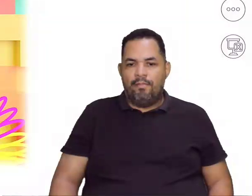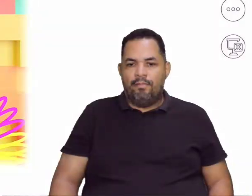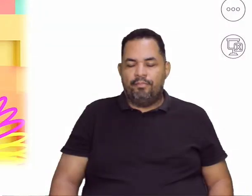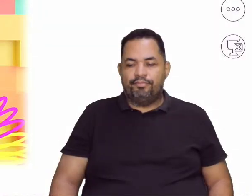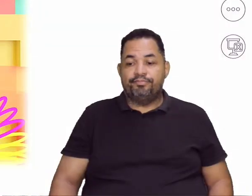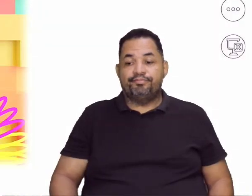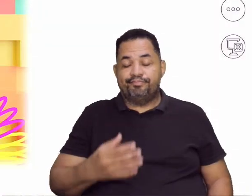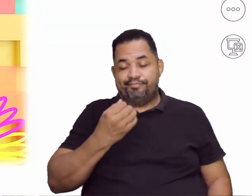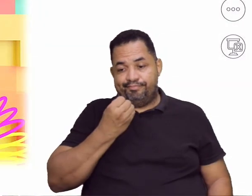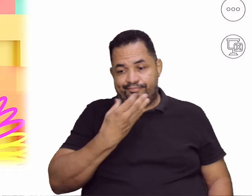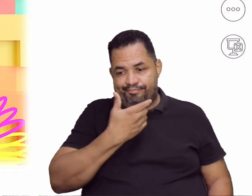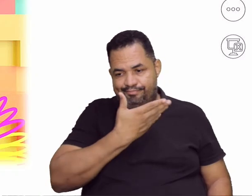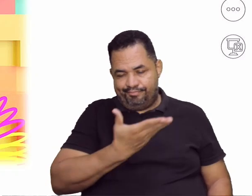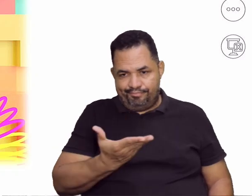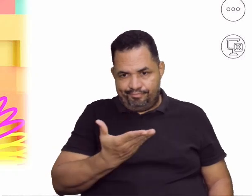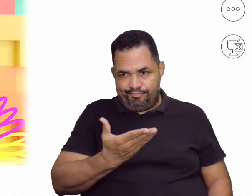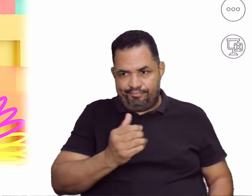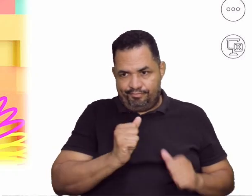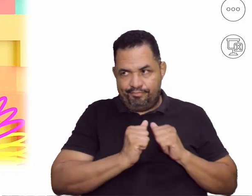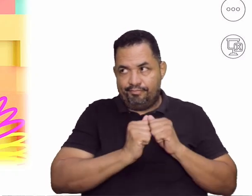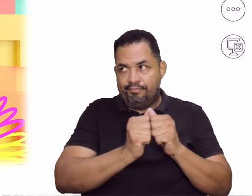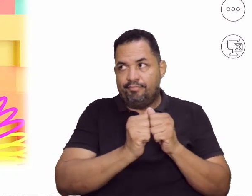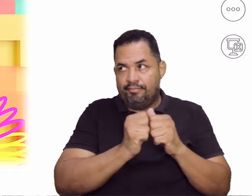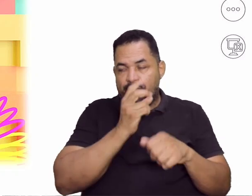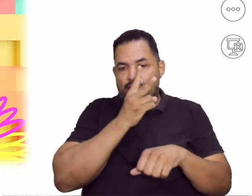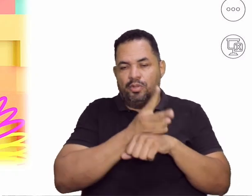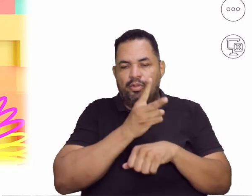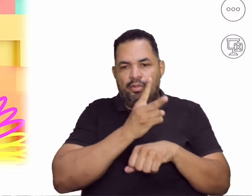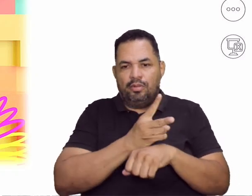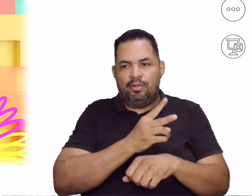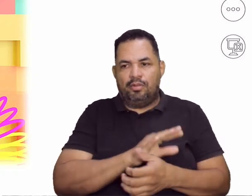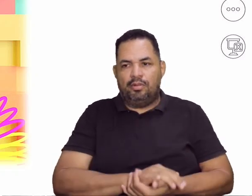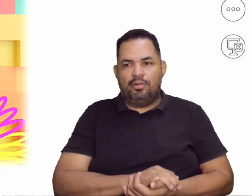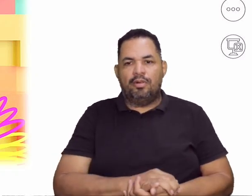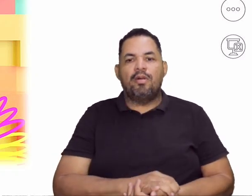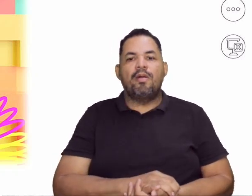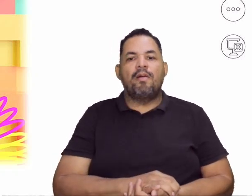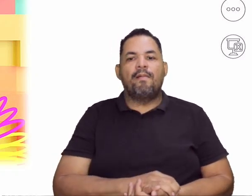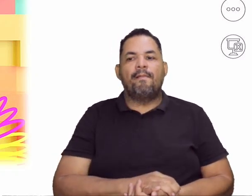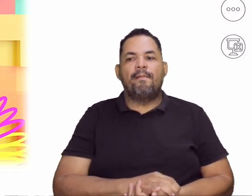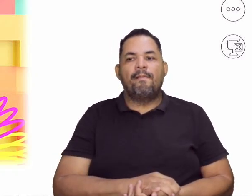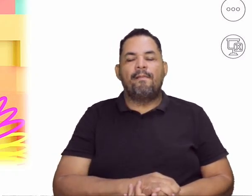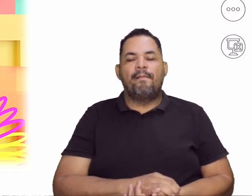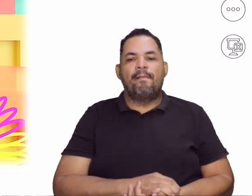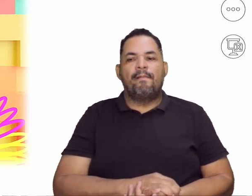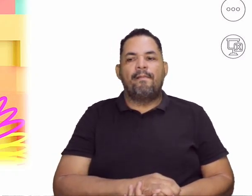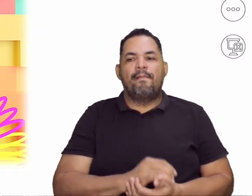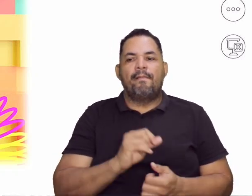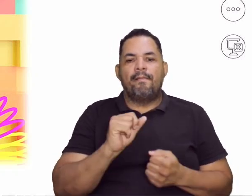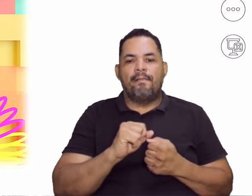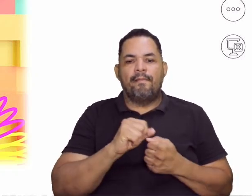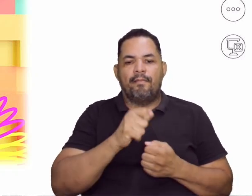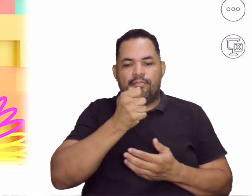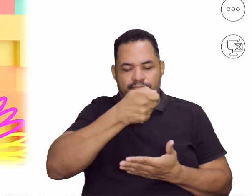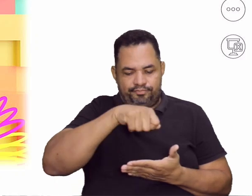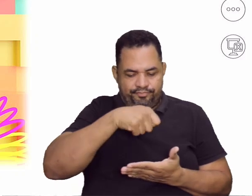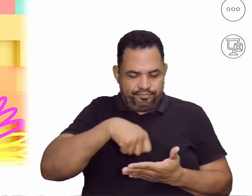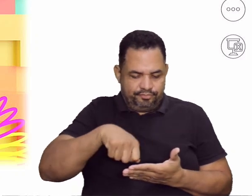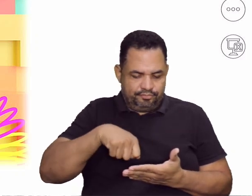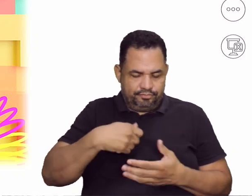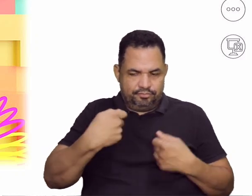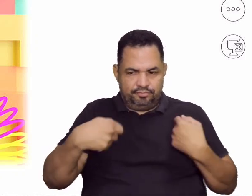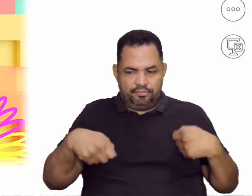Muito bem, caríssimo estudante, acompanhou aí a matéria? Exatamente, muito bom. Façam todas as anotações